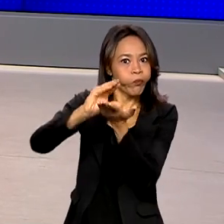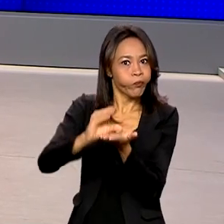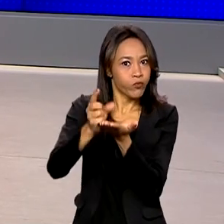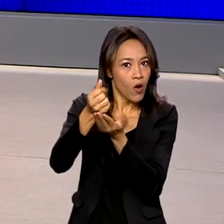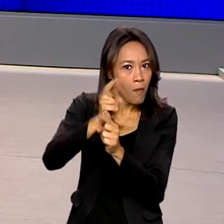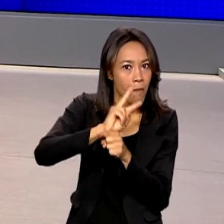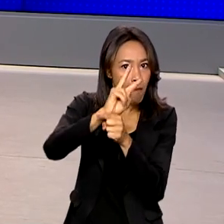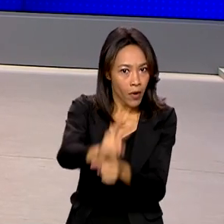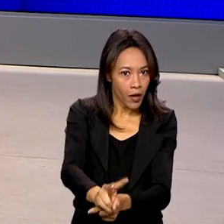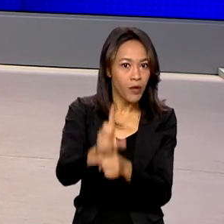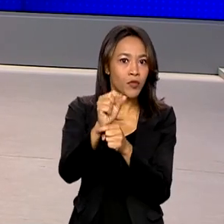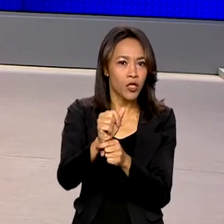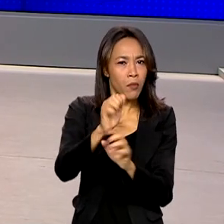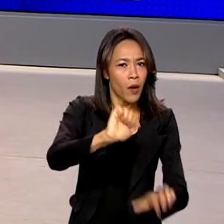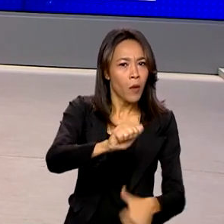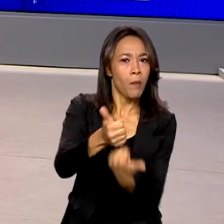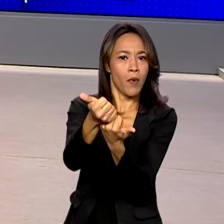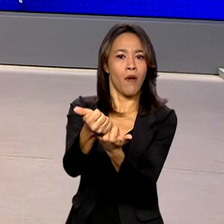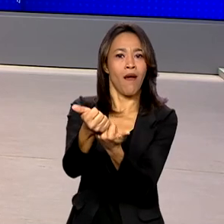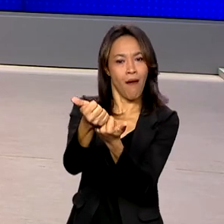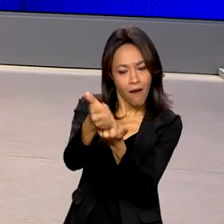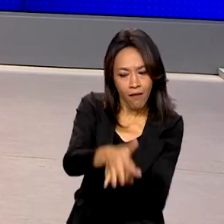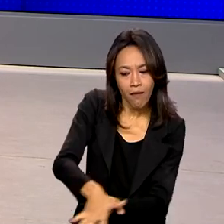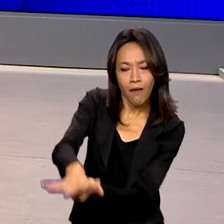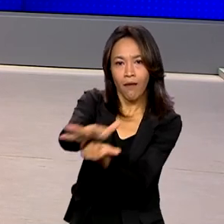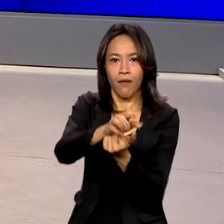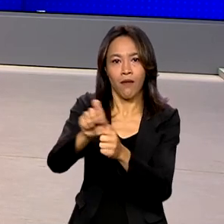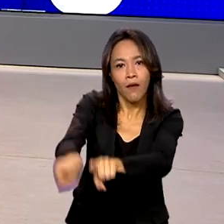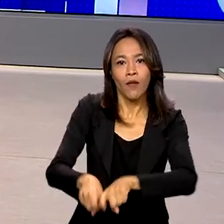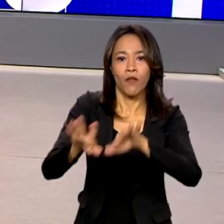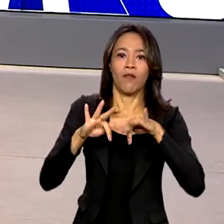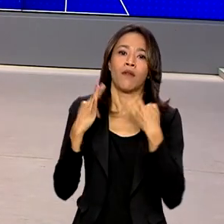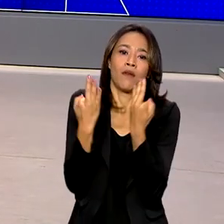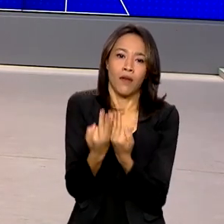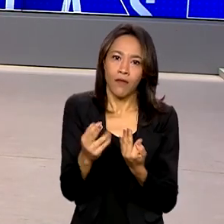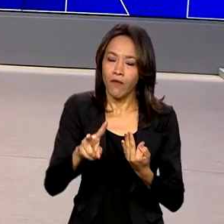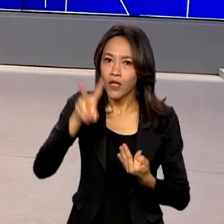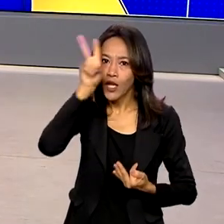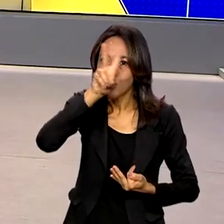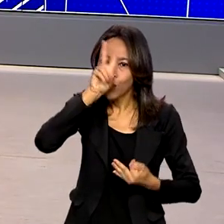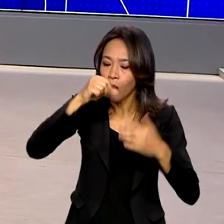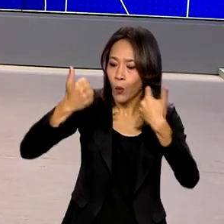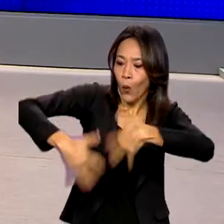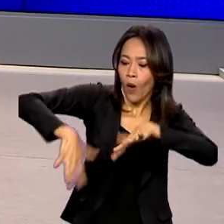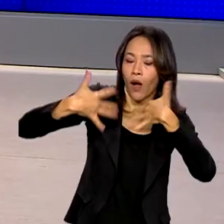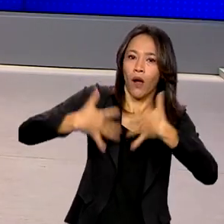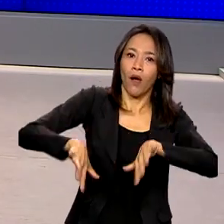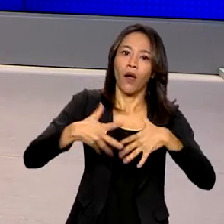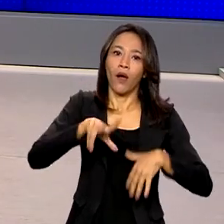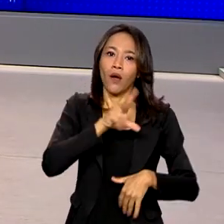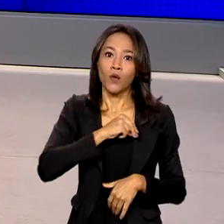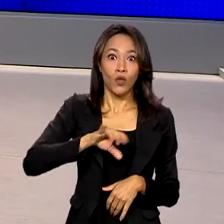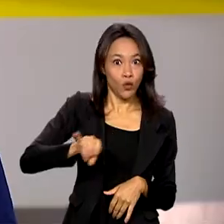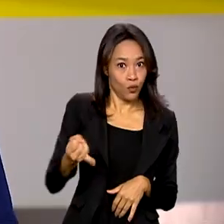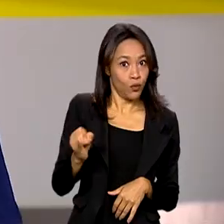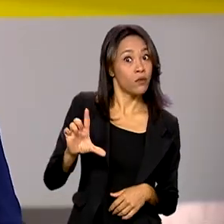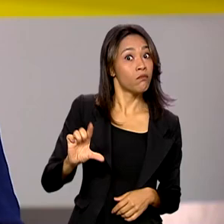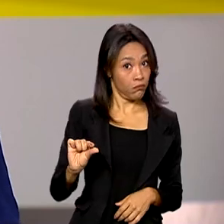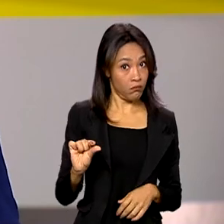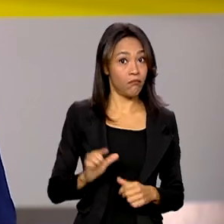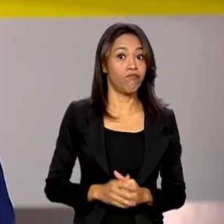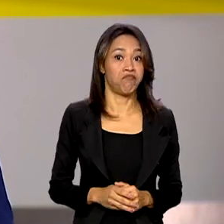Programa Nacional de Fortalecimento da Agricultura Familiar, que será o maior da história e juros mais baixos.